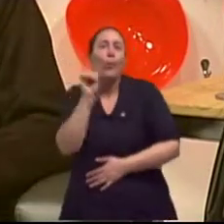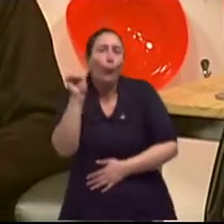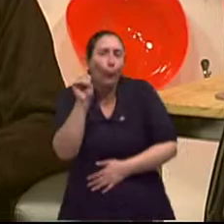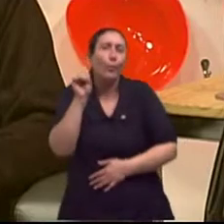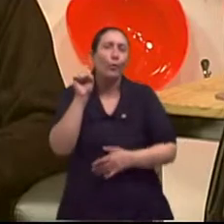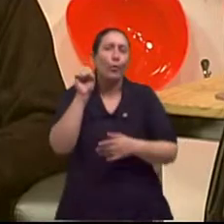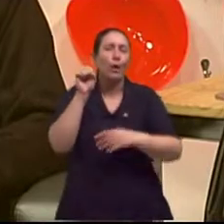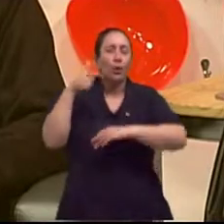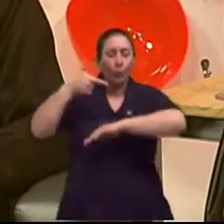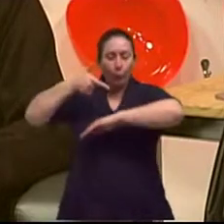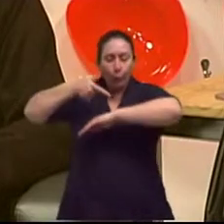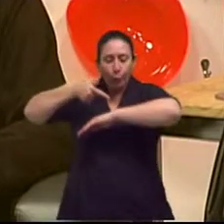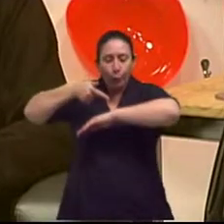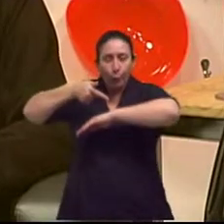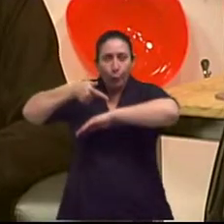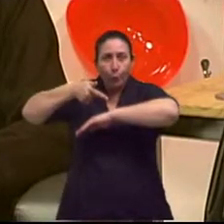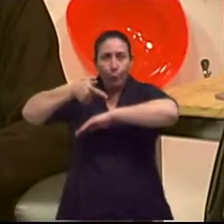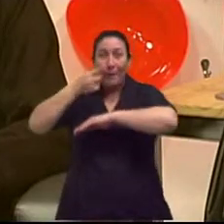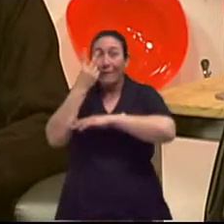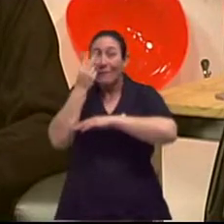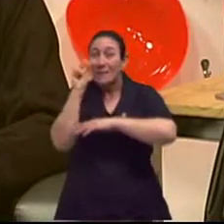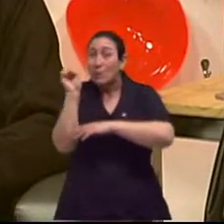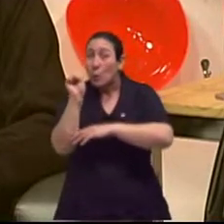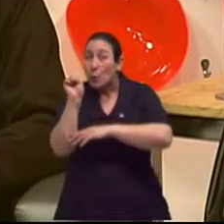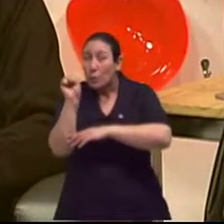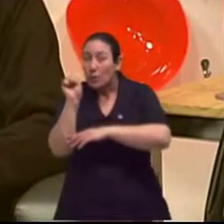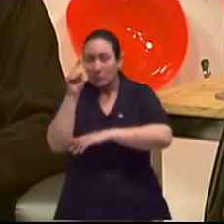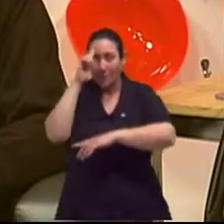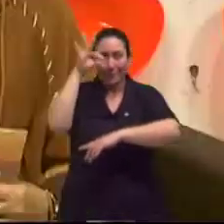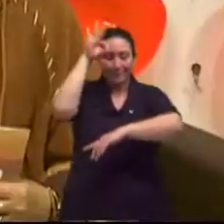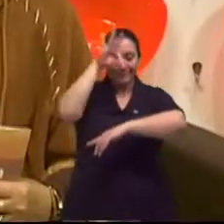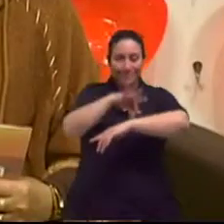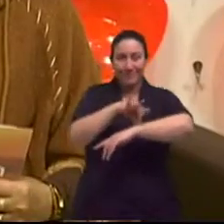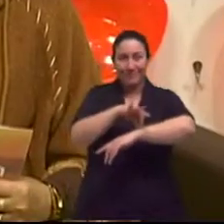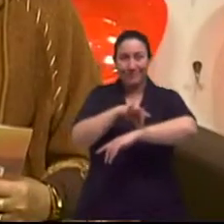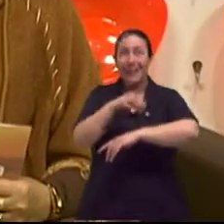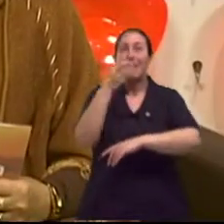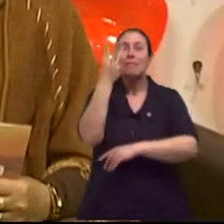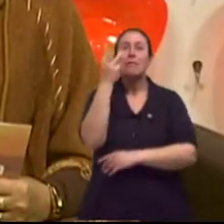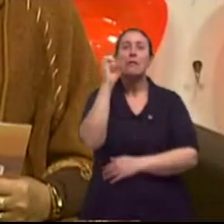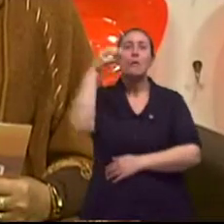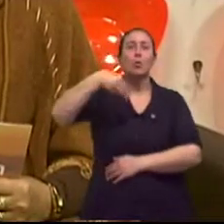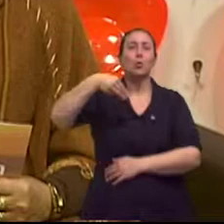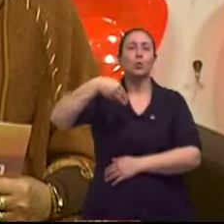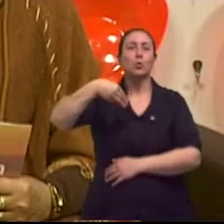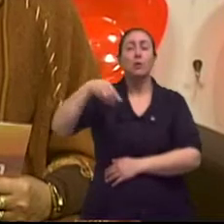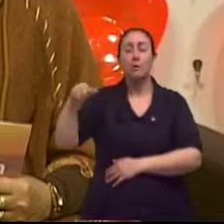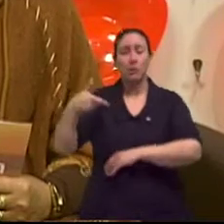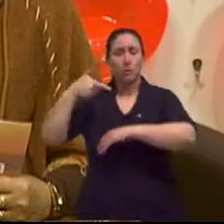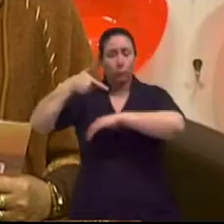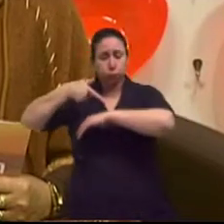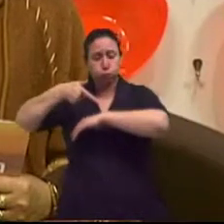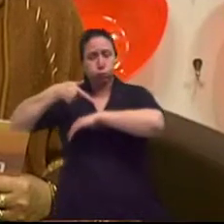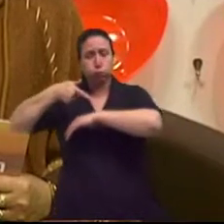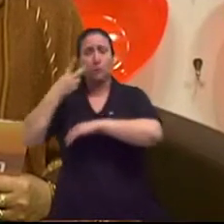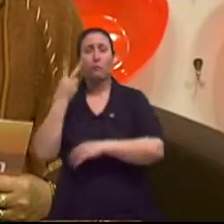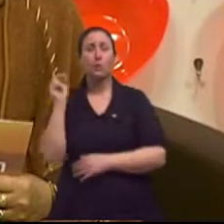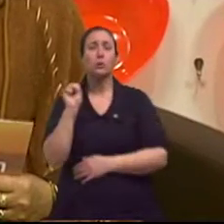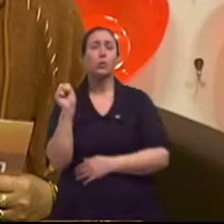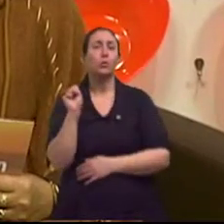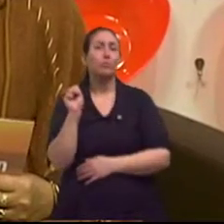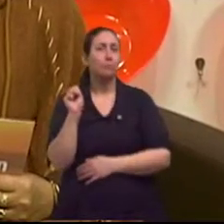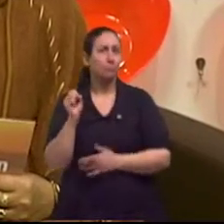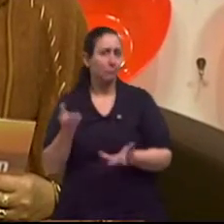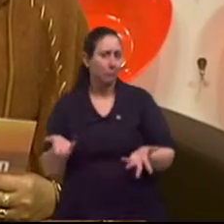equivalente a 30 minutos com uma agulha. Ah, os apressadinhos vão querer o laser. É. E os homens